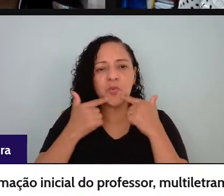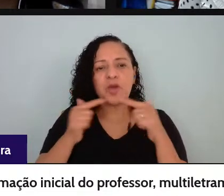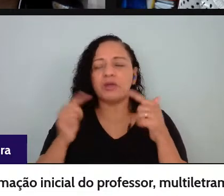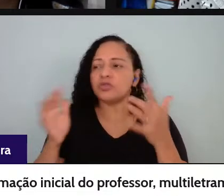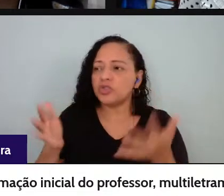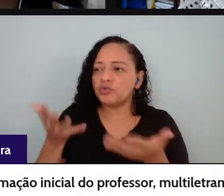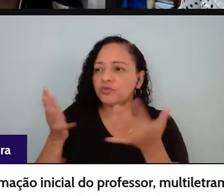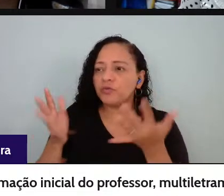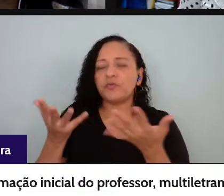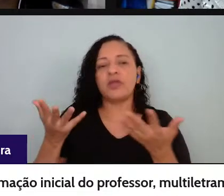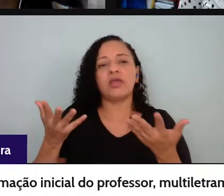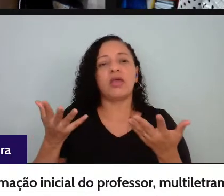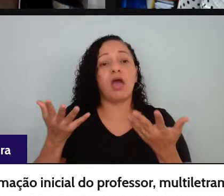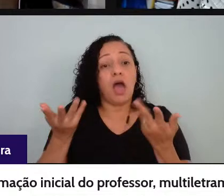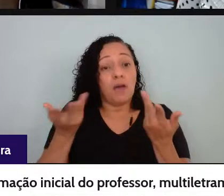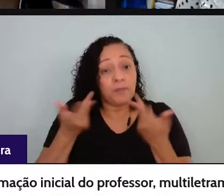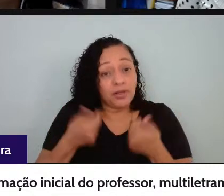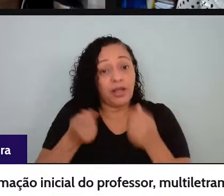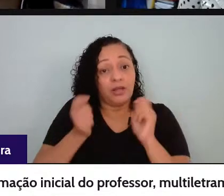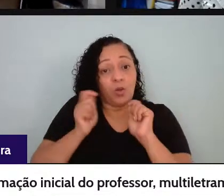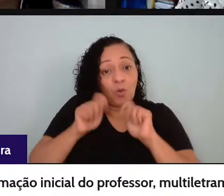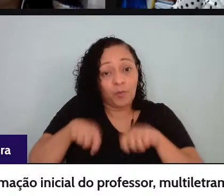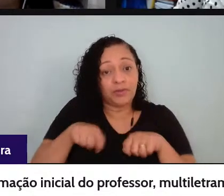competências para a vida cotidiana do aluno